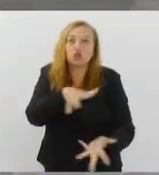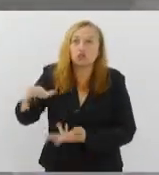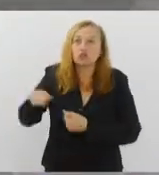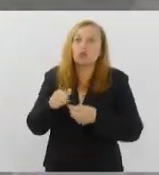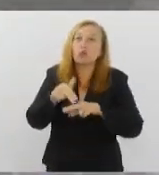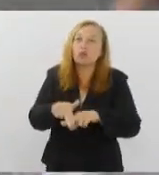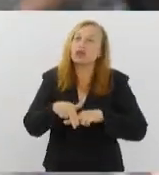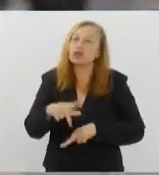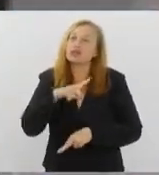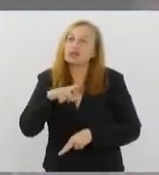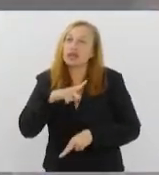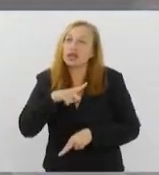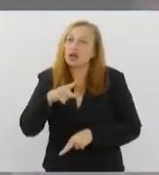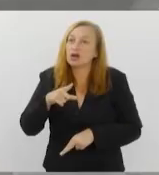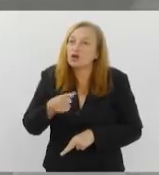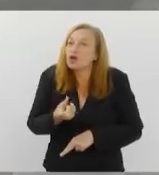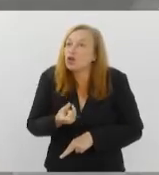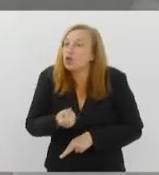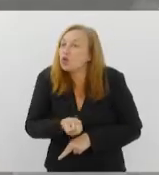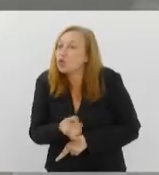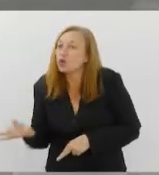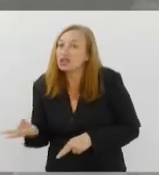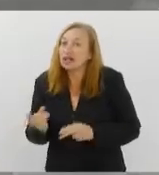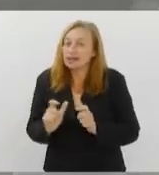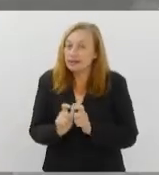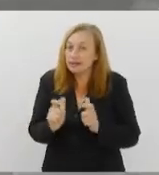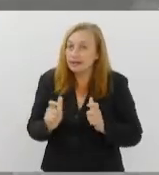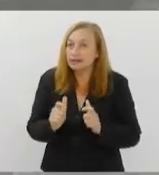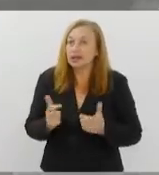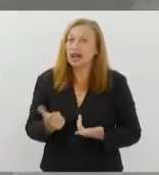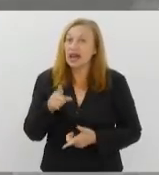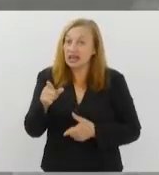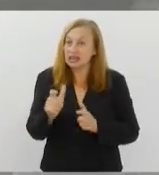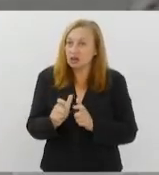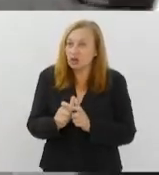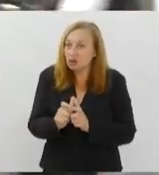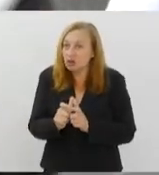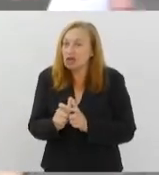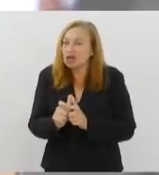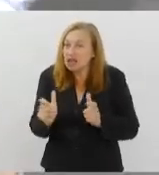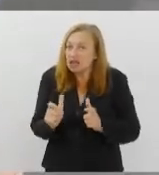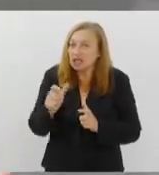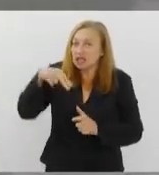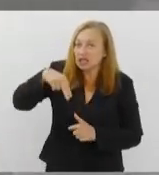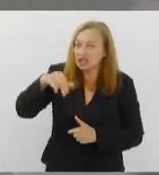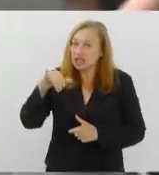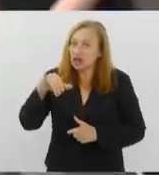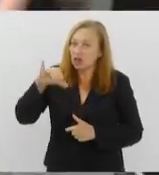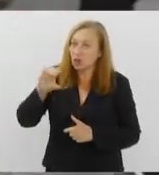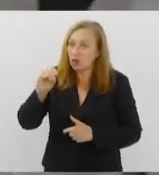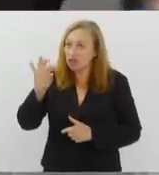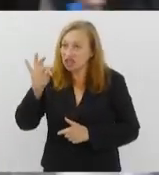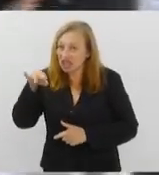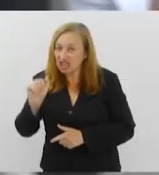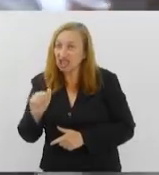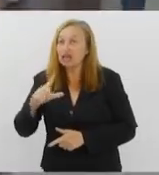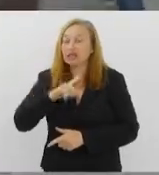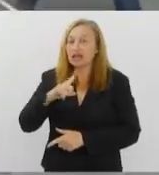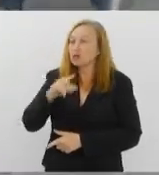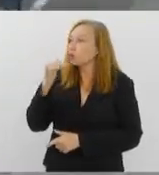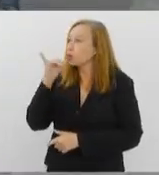Por isso, ela tem uma quantidade extremamente elevada. Essa quantidade alta de nicotina que tem no cigarro eletrônico, né?